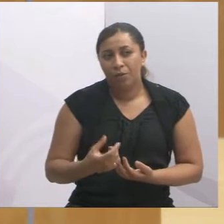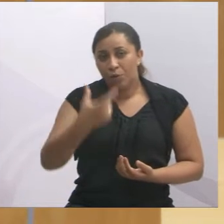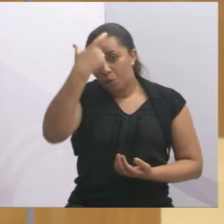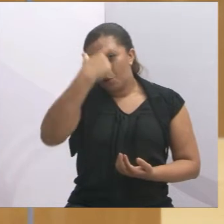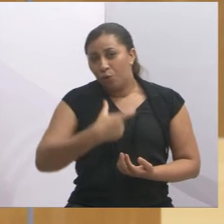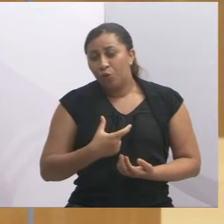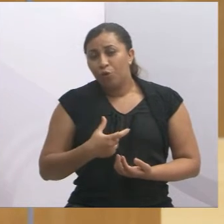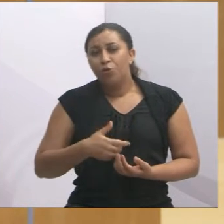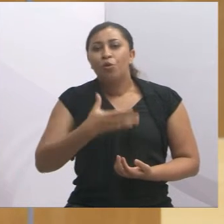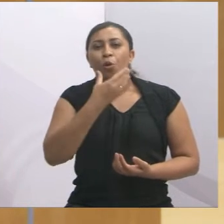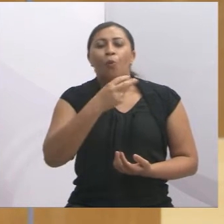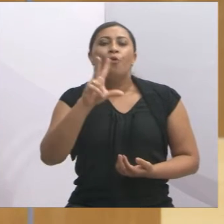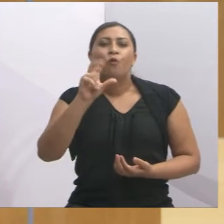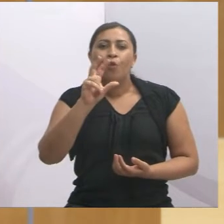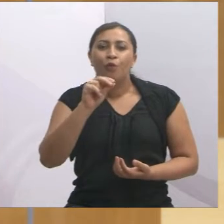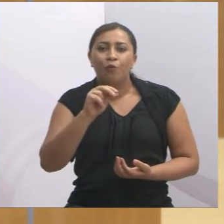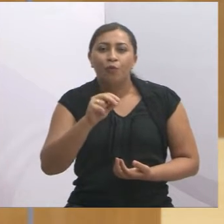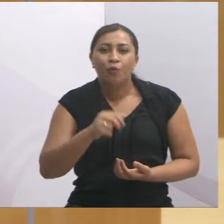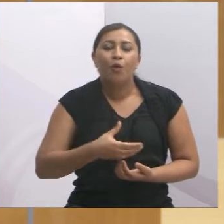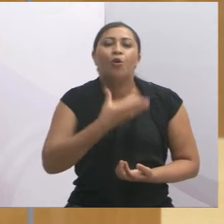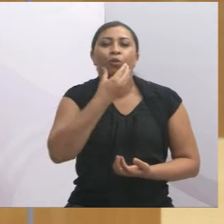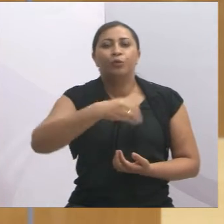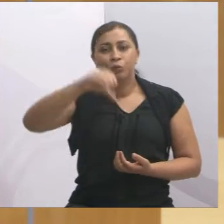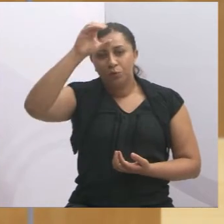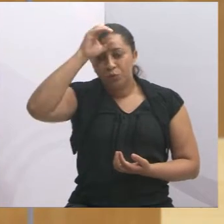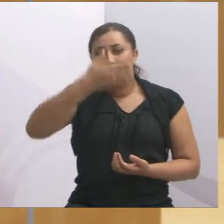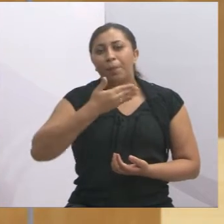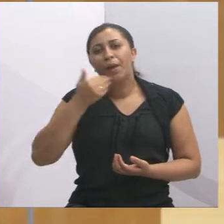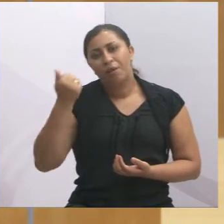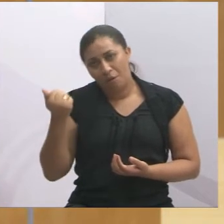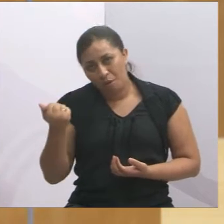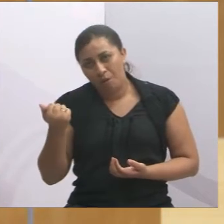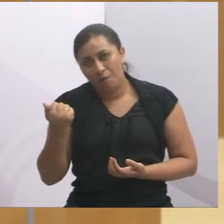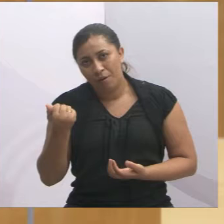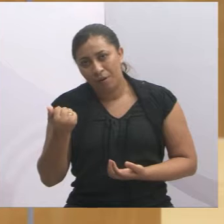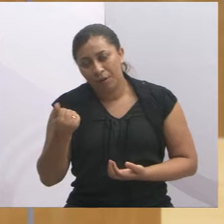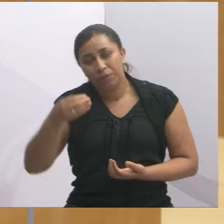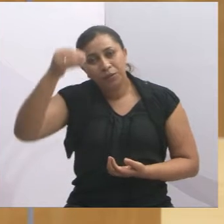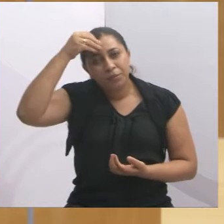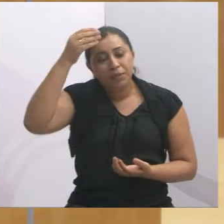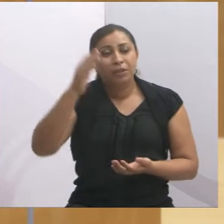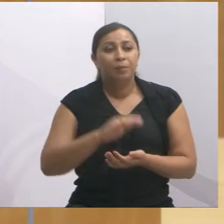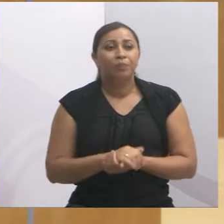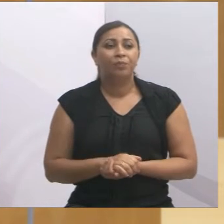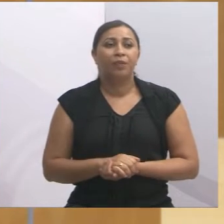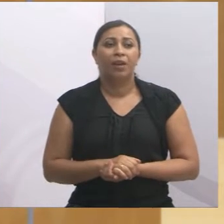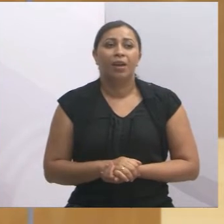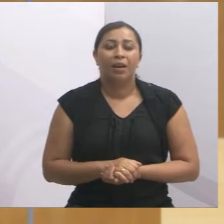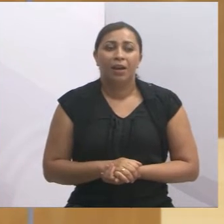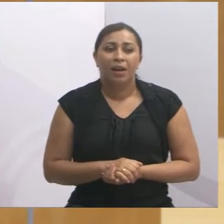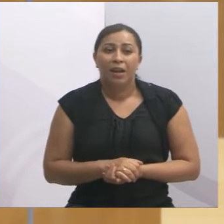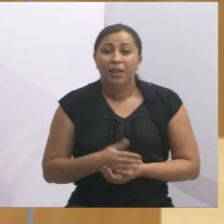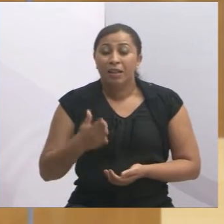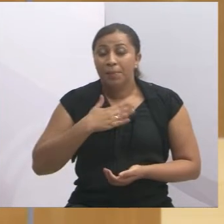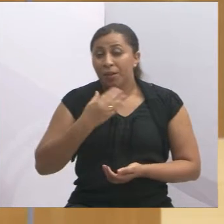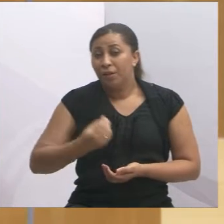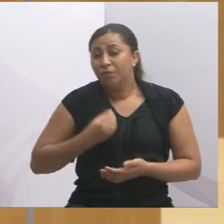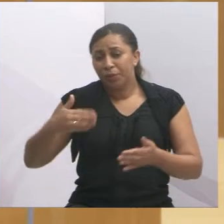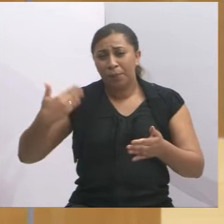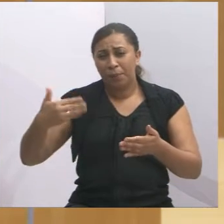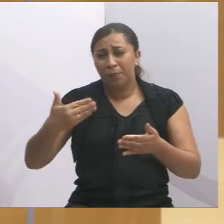hoje um vô melhor, um tio melhor para a sobrinhada, então eu falo que, a minha vida, eu tiro muita coisa de,